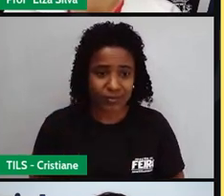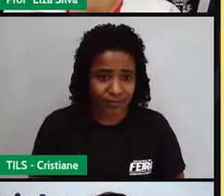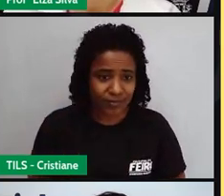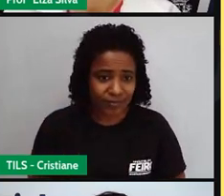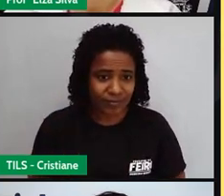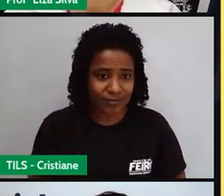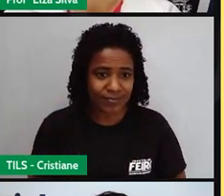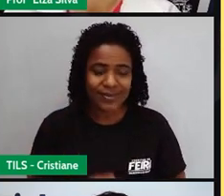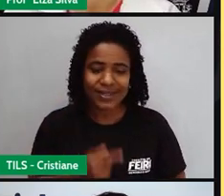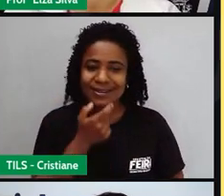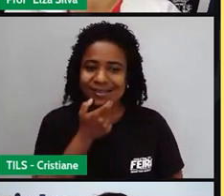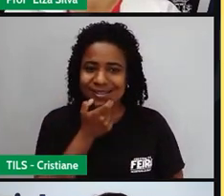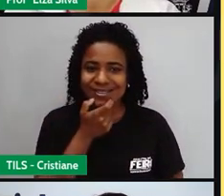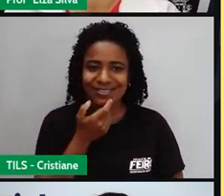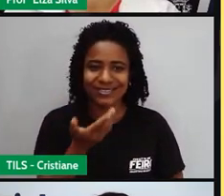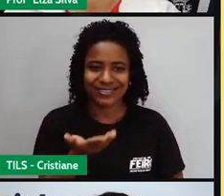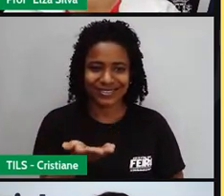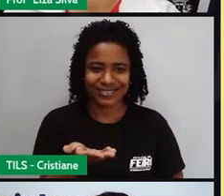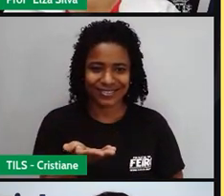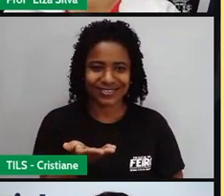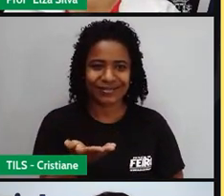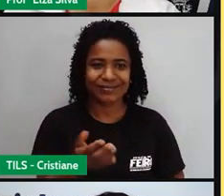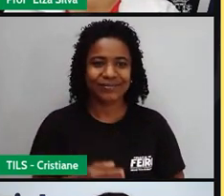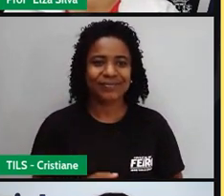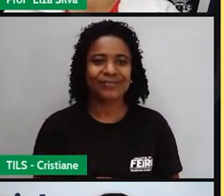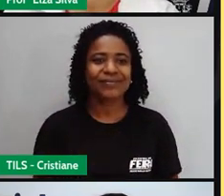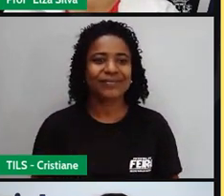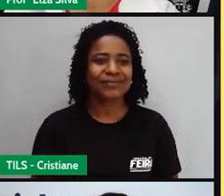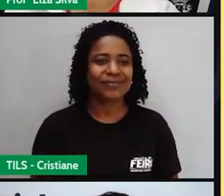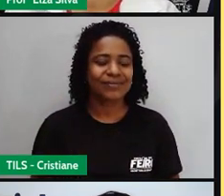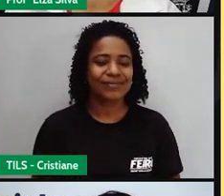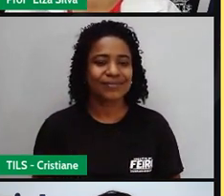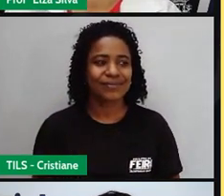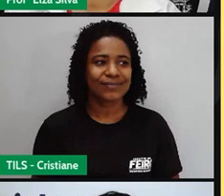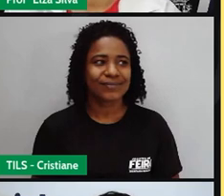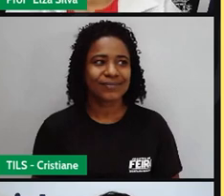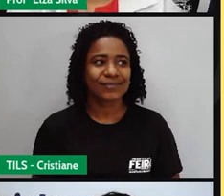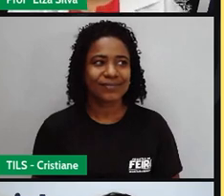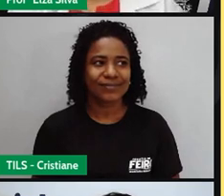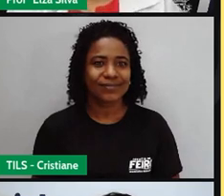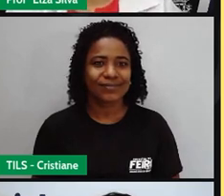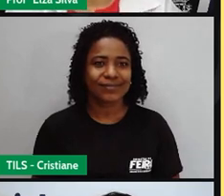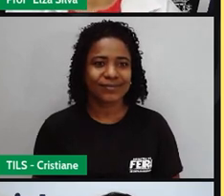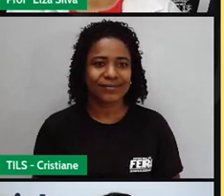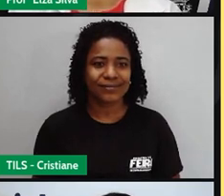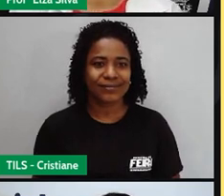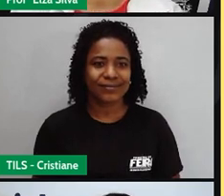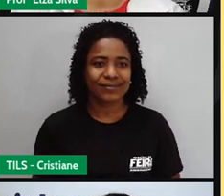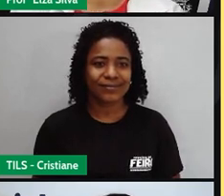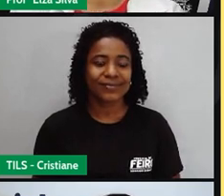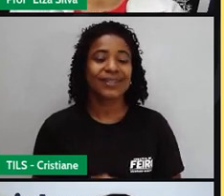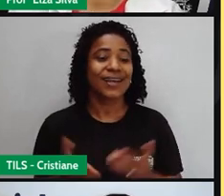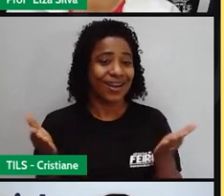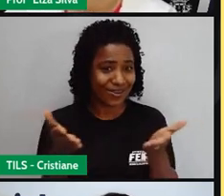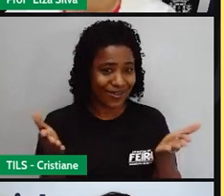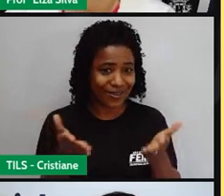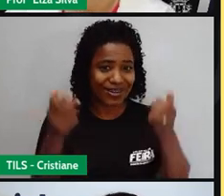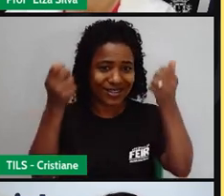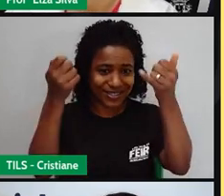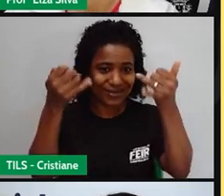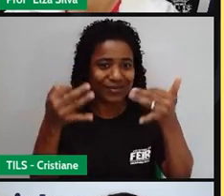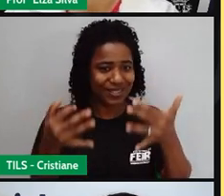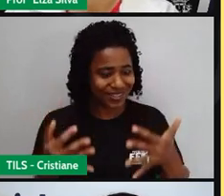talk about Valentine's Day around the world. Vamos falar um pouquinho sobre o dia dos namorados,